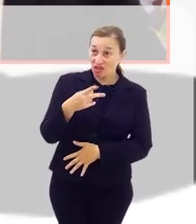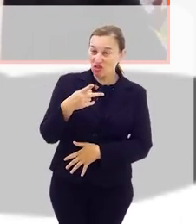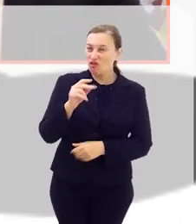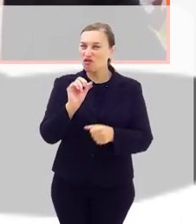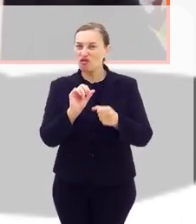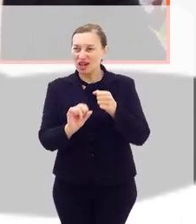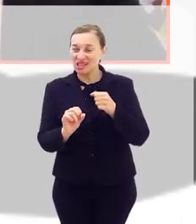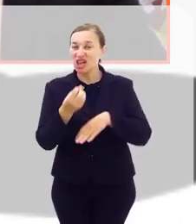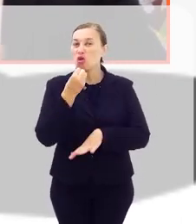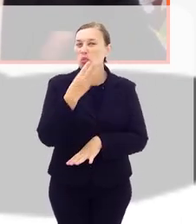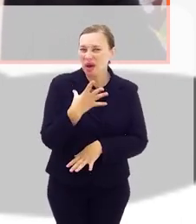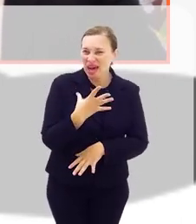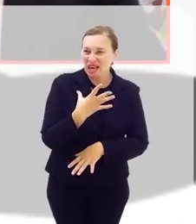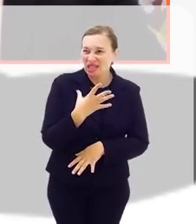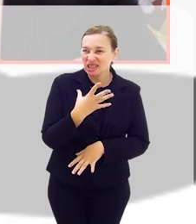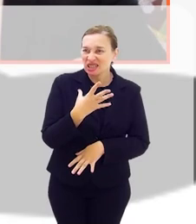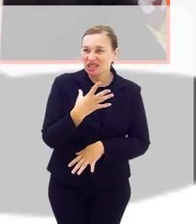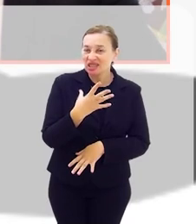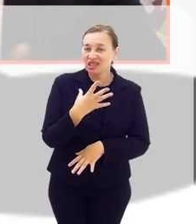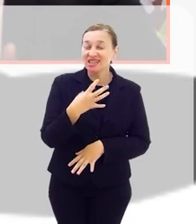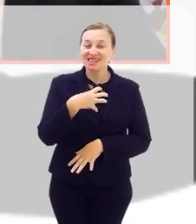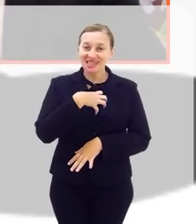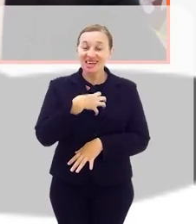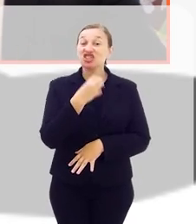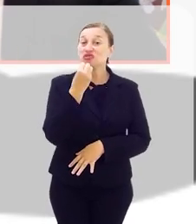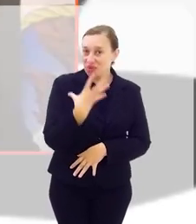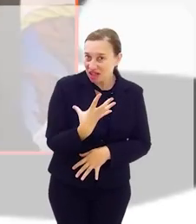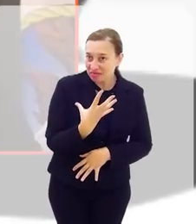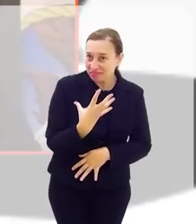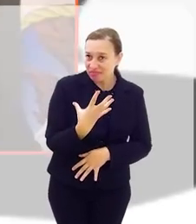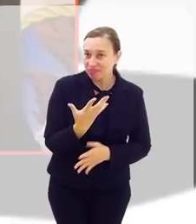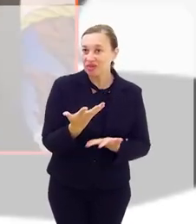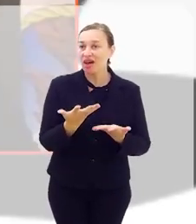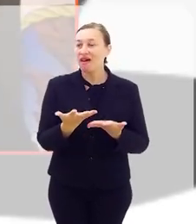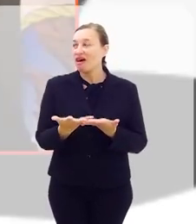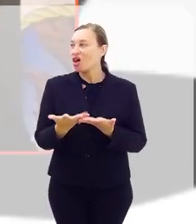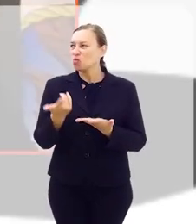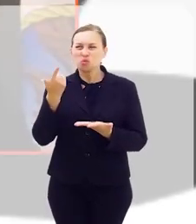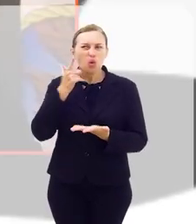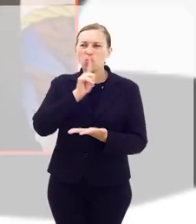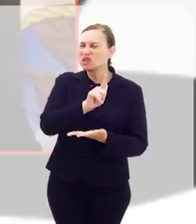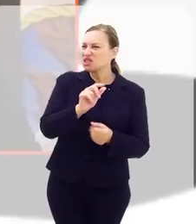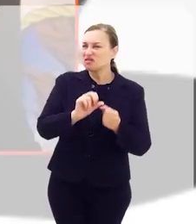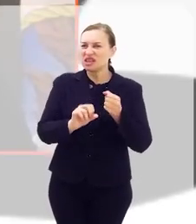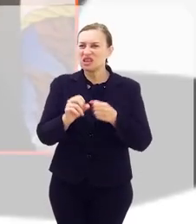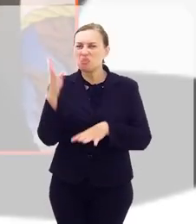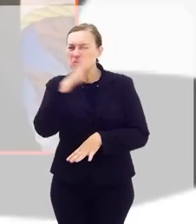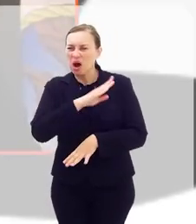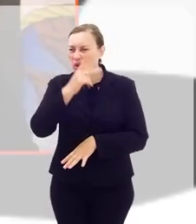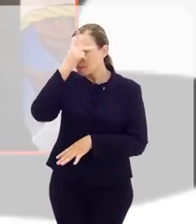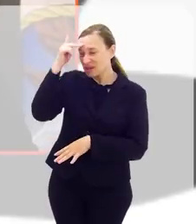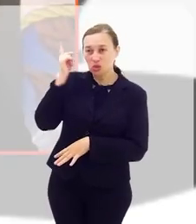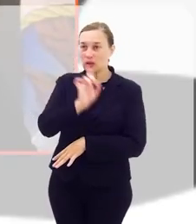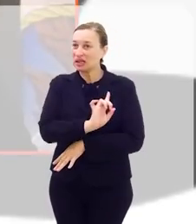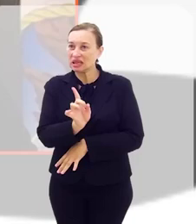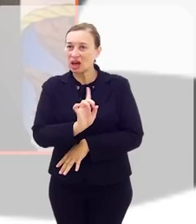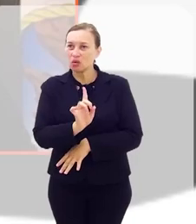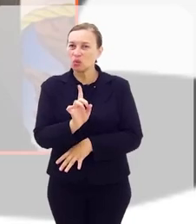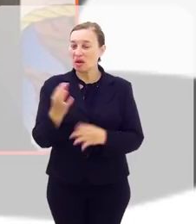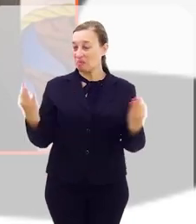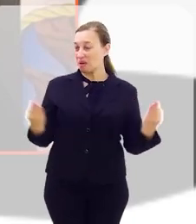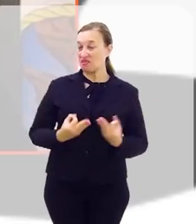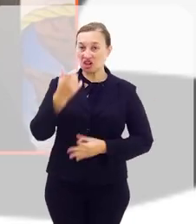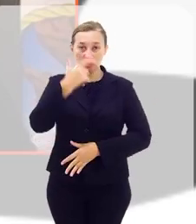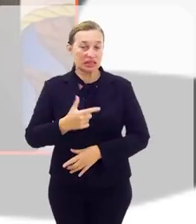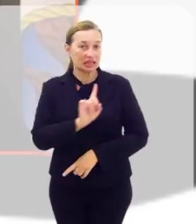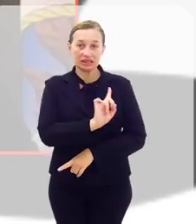fazer o bem te faz bem. Eu não consigo fazer o mal a ninguém. Não é questão